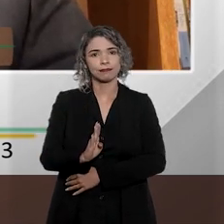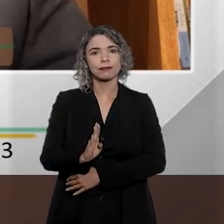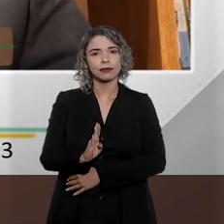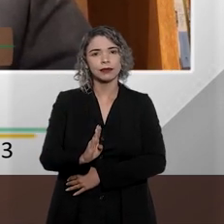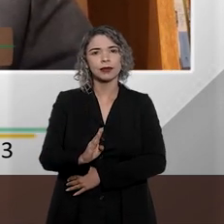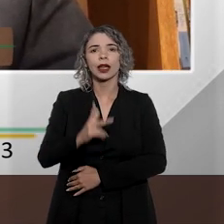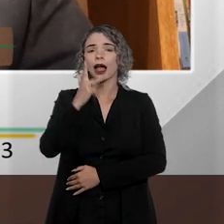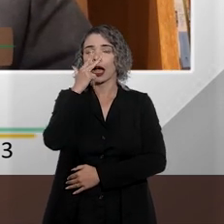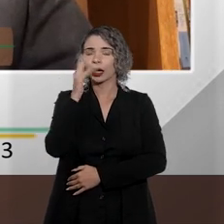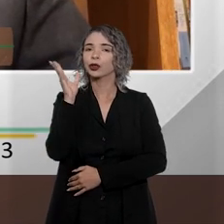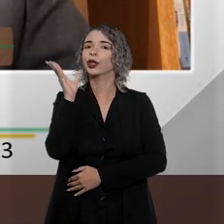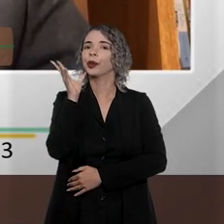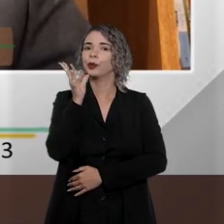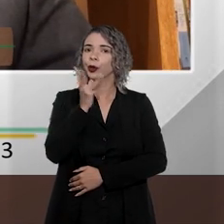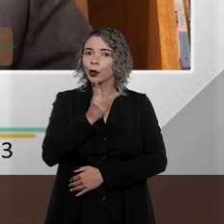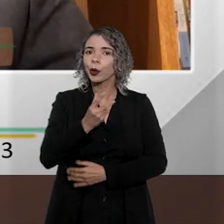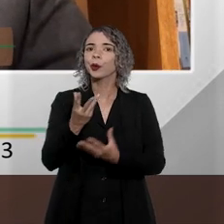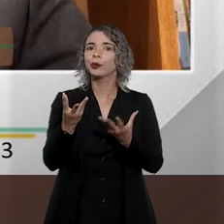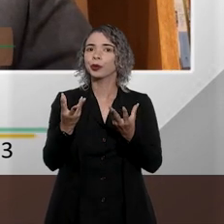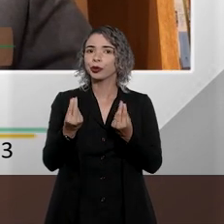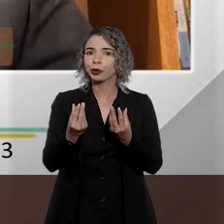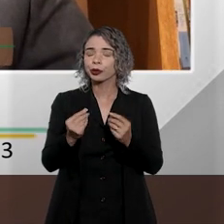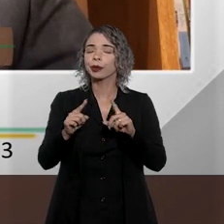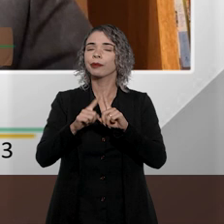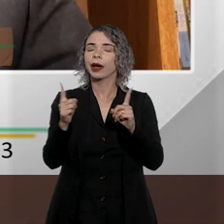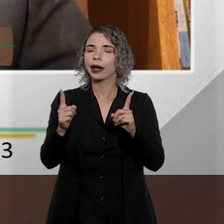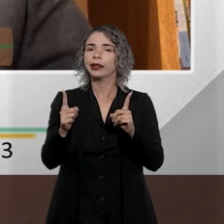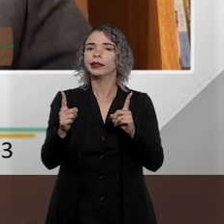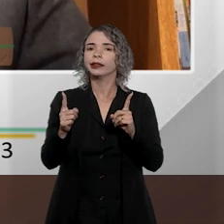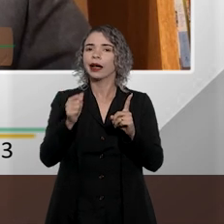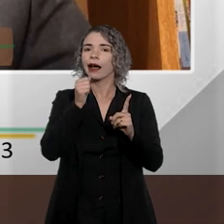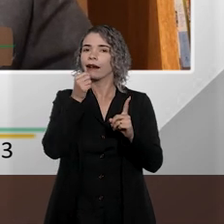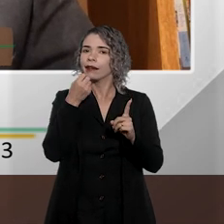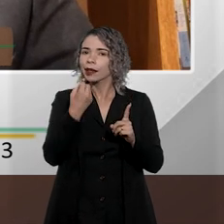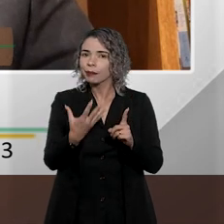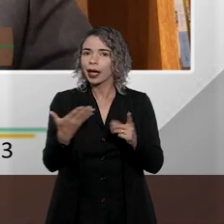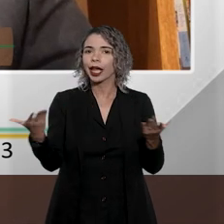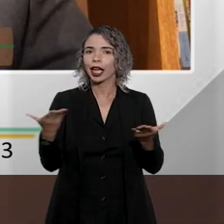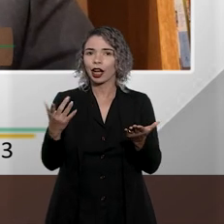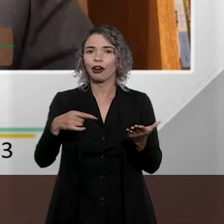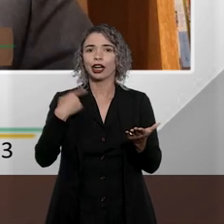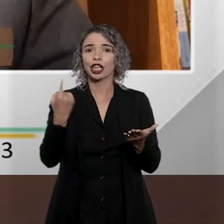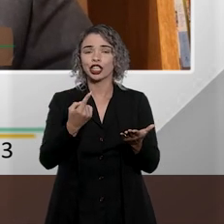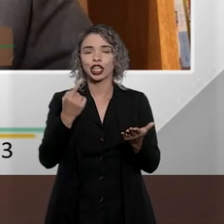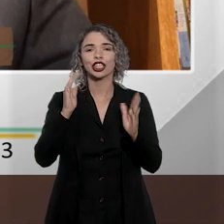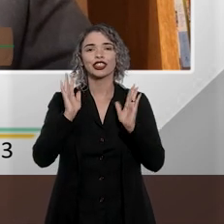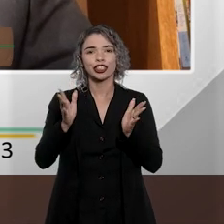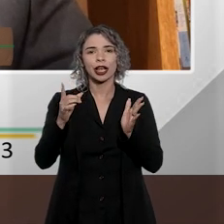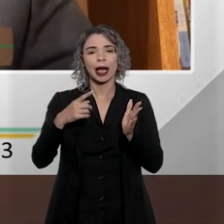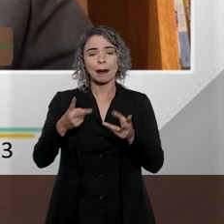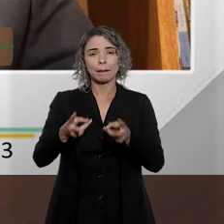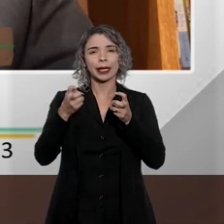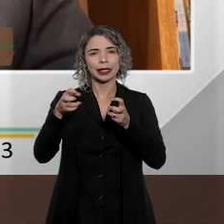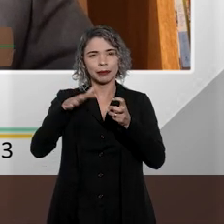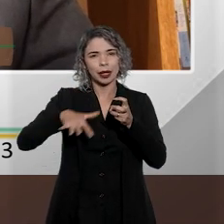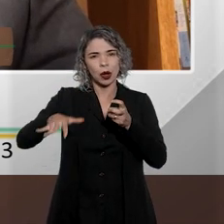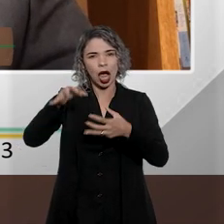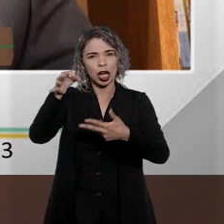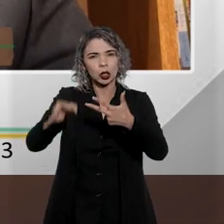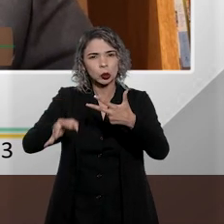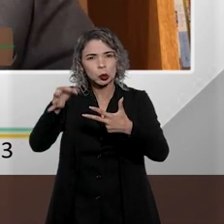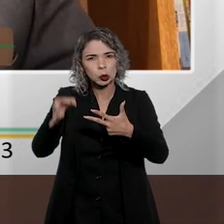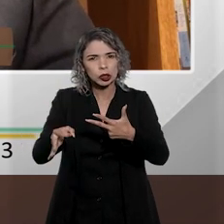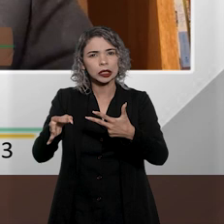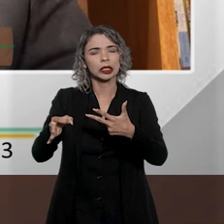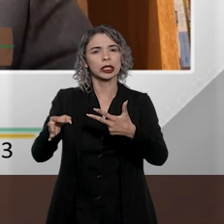demorou bastante, tem demorado bastante, mas finalmente nós estamos nos dando conta de que o judiciário, o